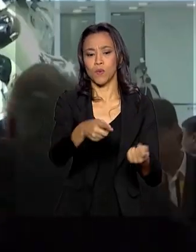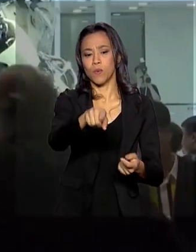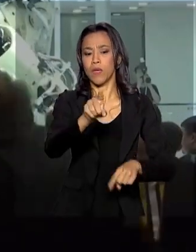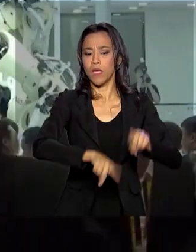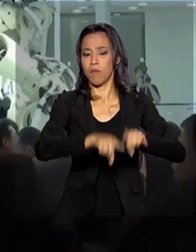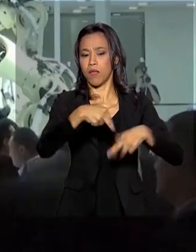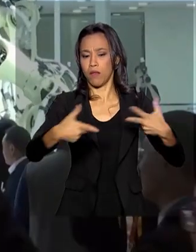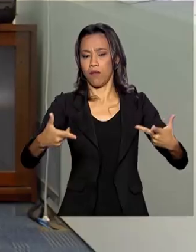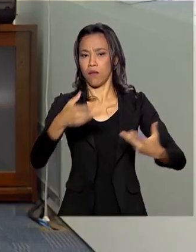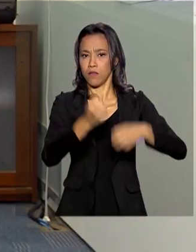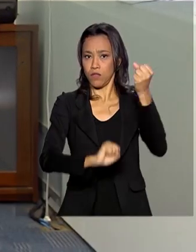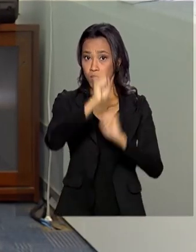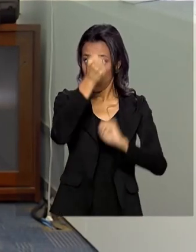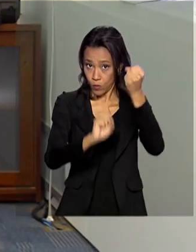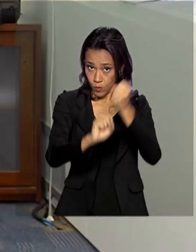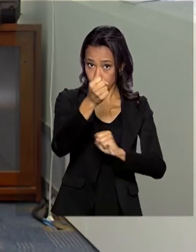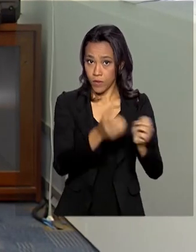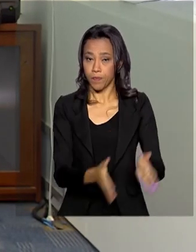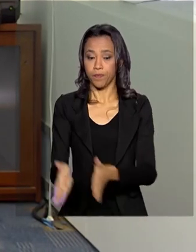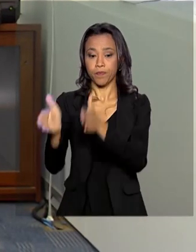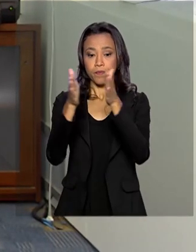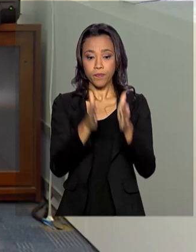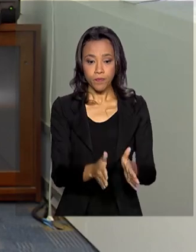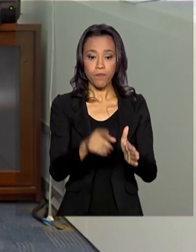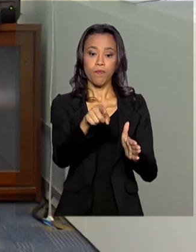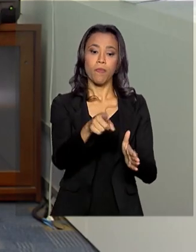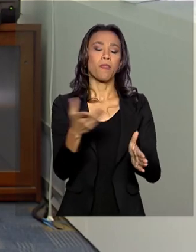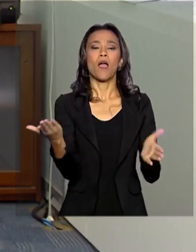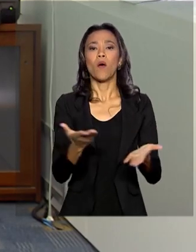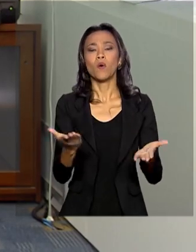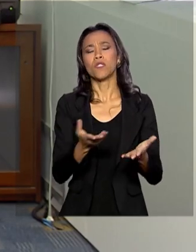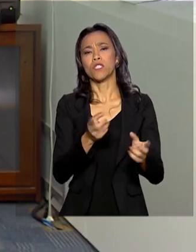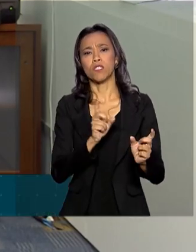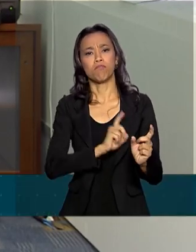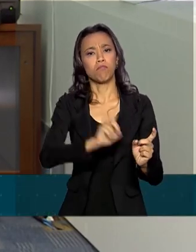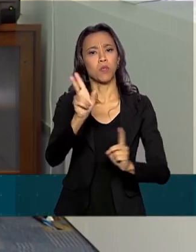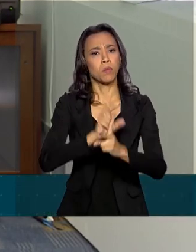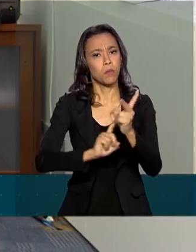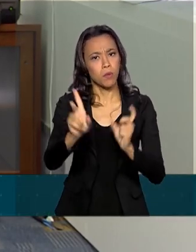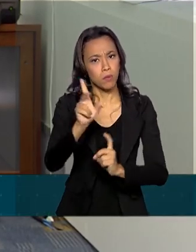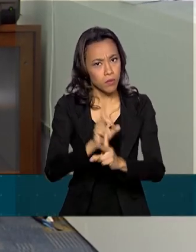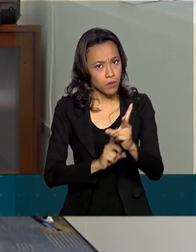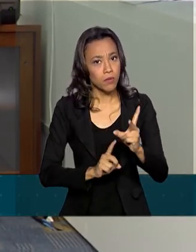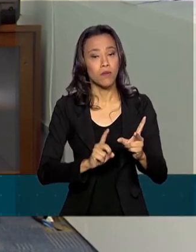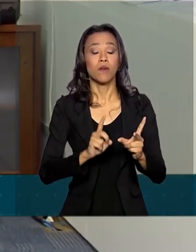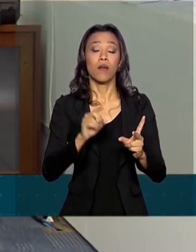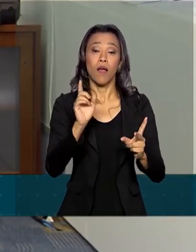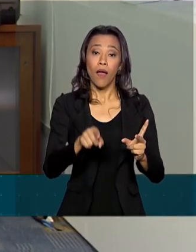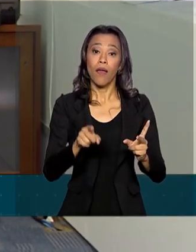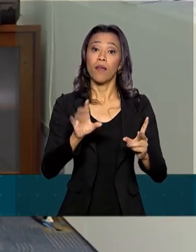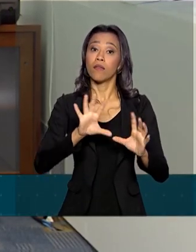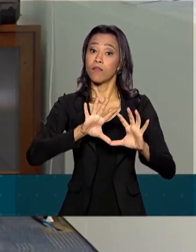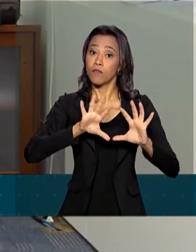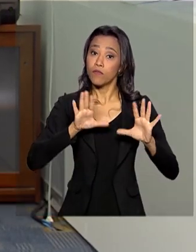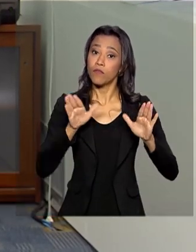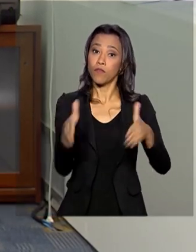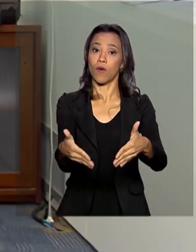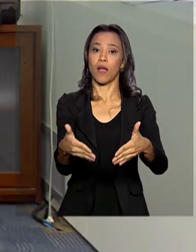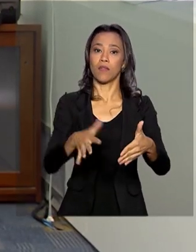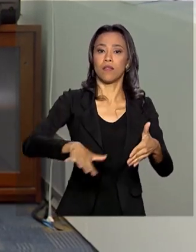industrializados. A pauta de exportação para a China, hoje, continua sendo ainda muito concentrada em